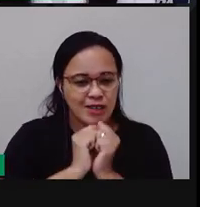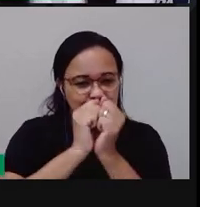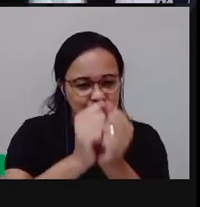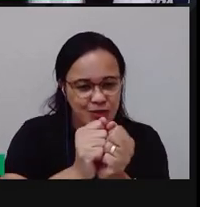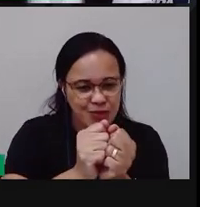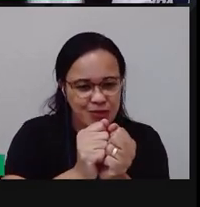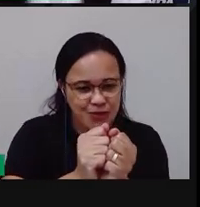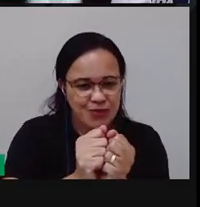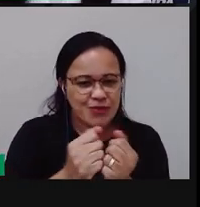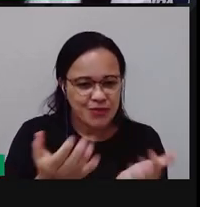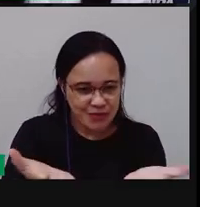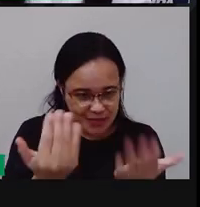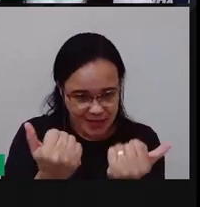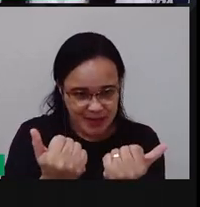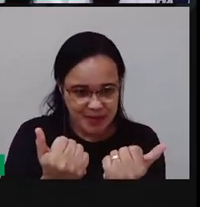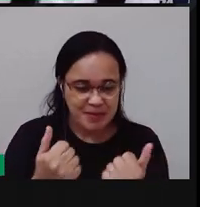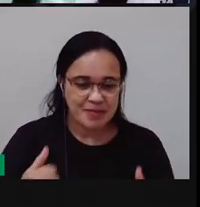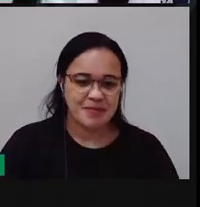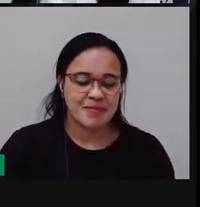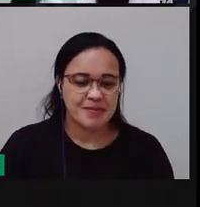Essa lista Juntinhos agora